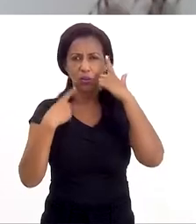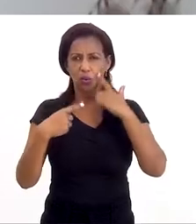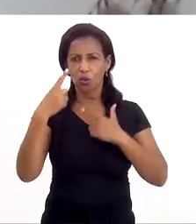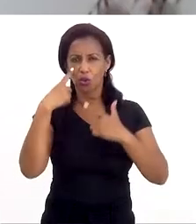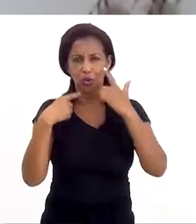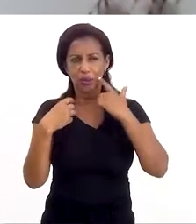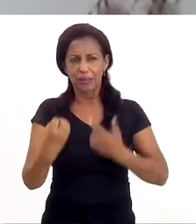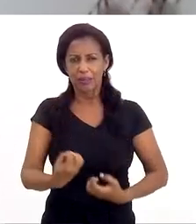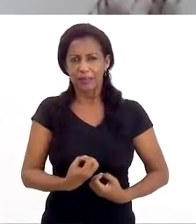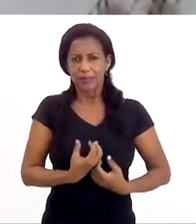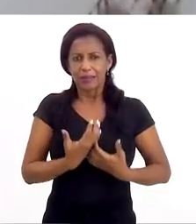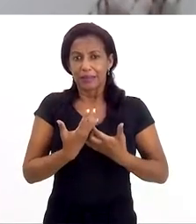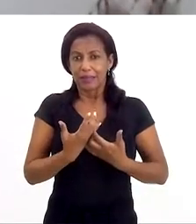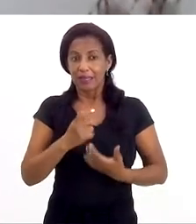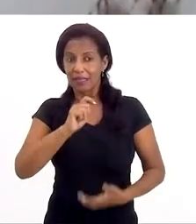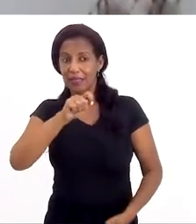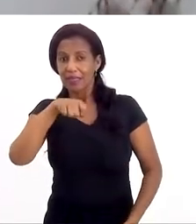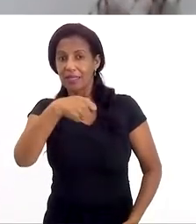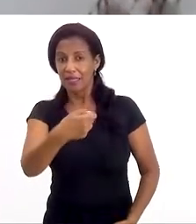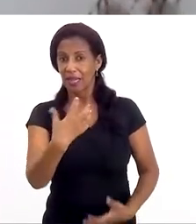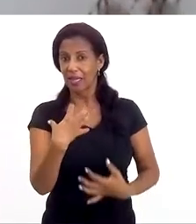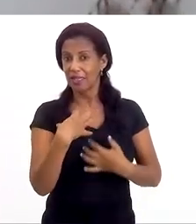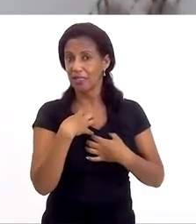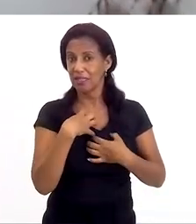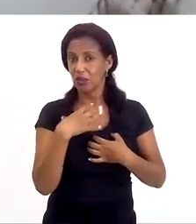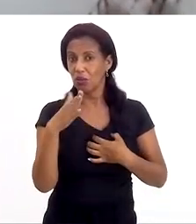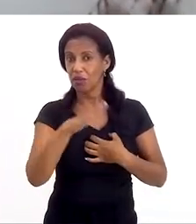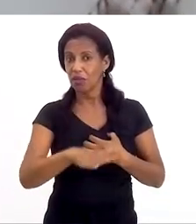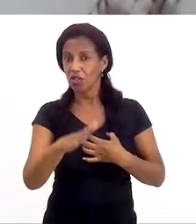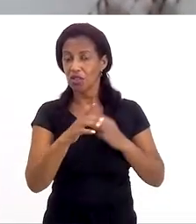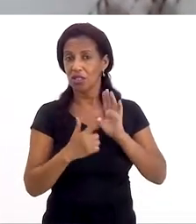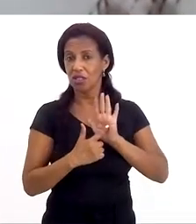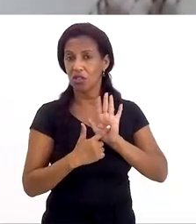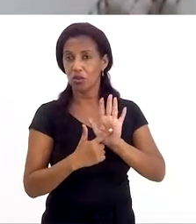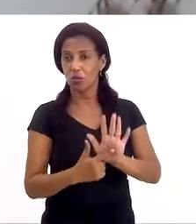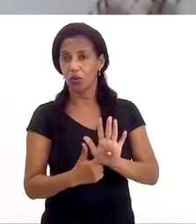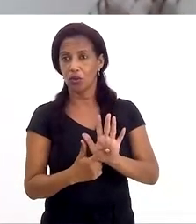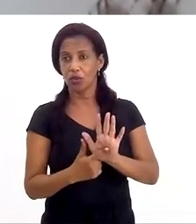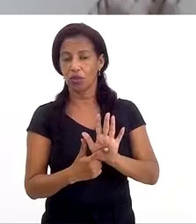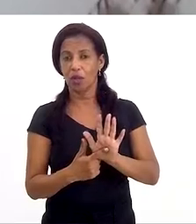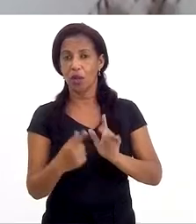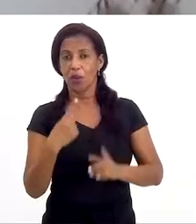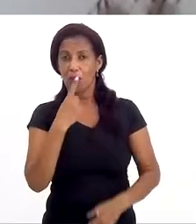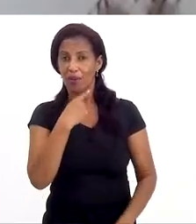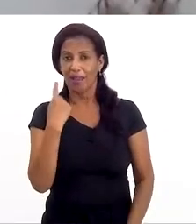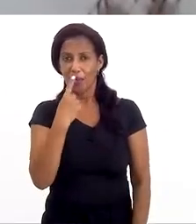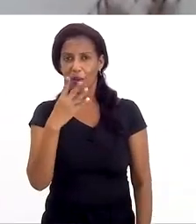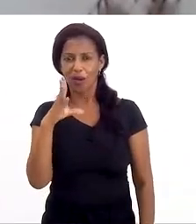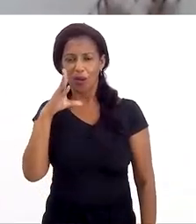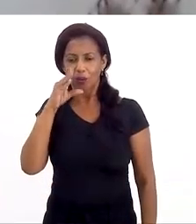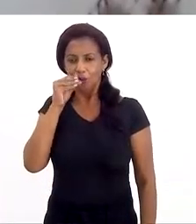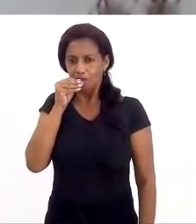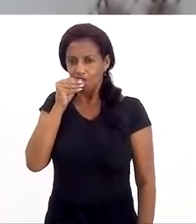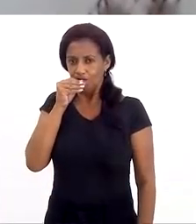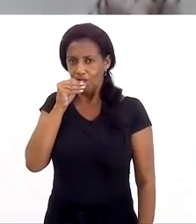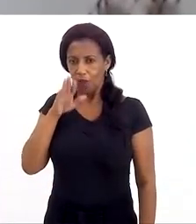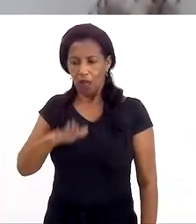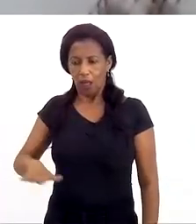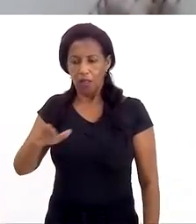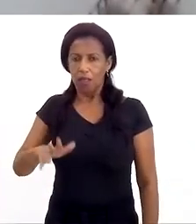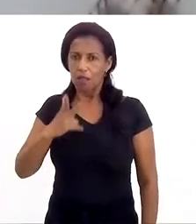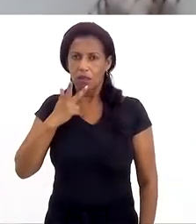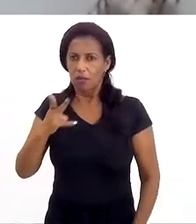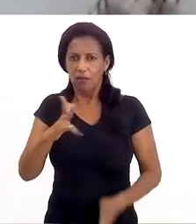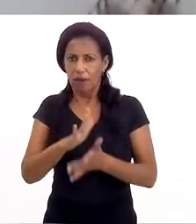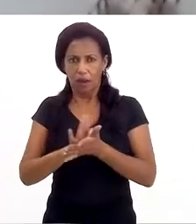chorar. Ou seja, sinais e sintomas que as crianças apresentam, porque a boquinha vai ficar fechada. Raramente a